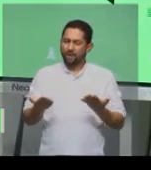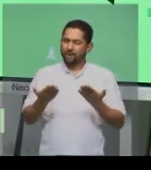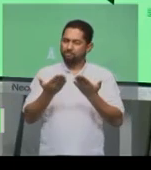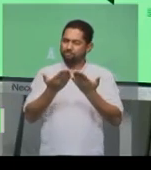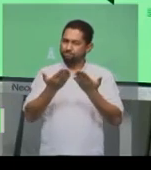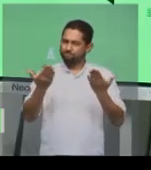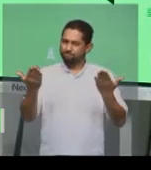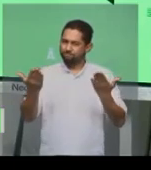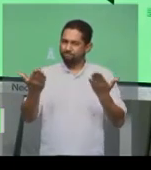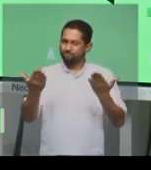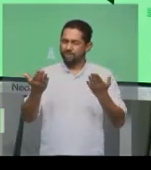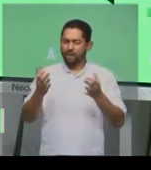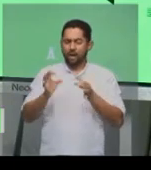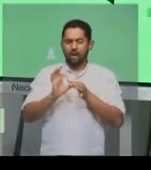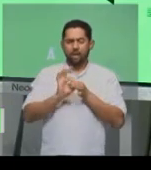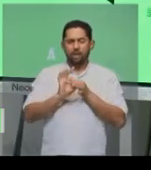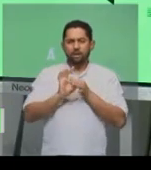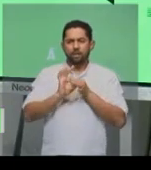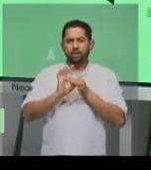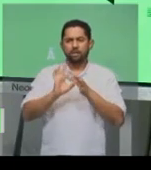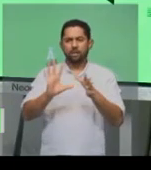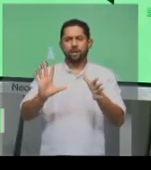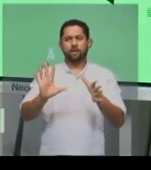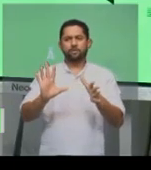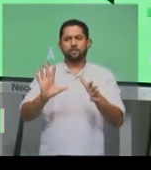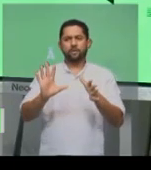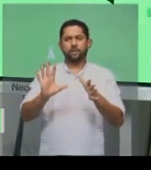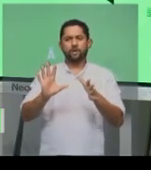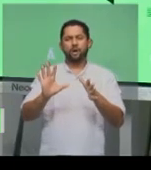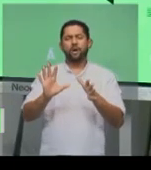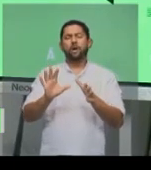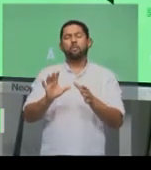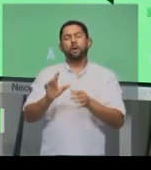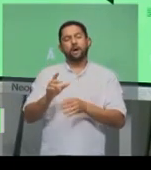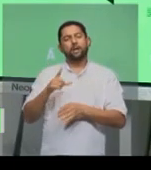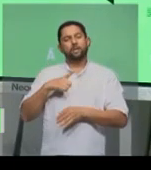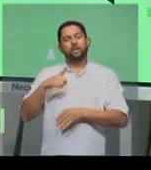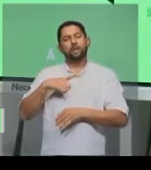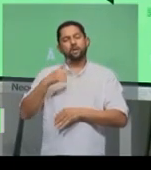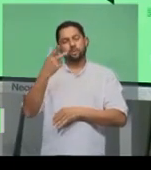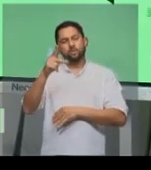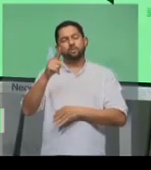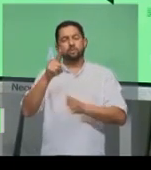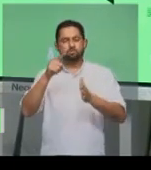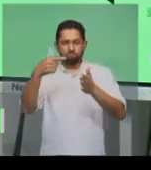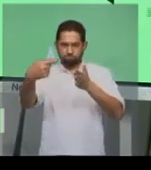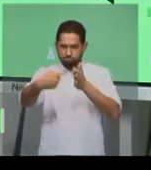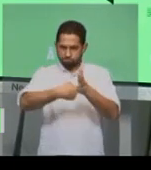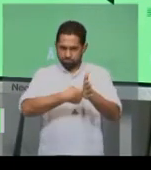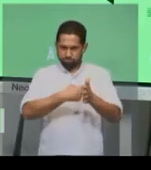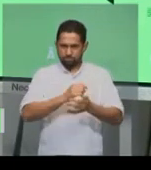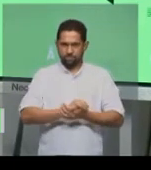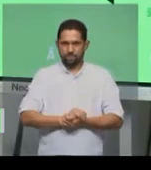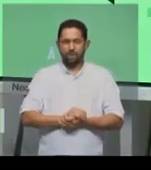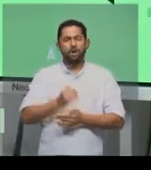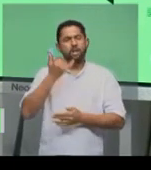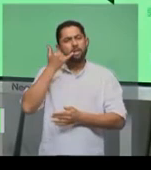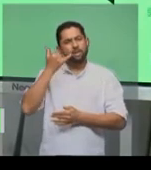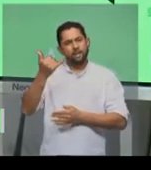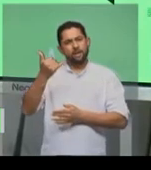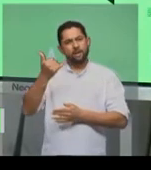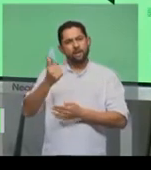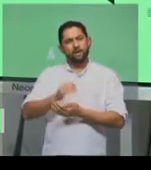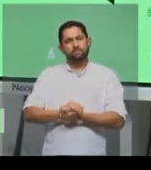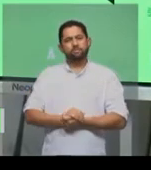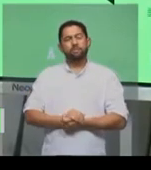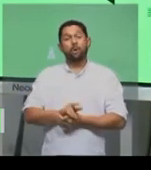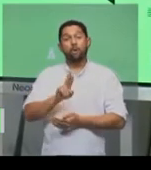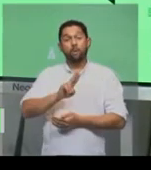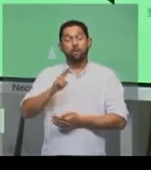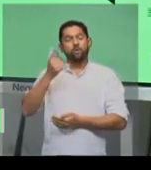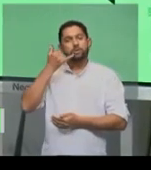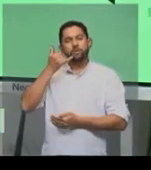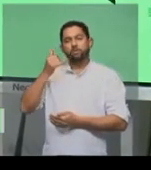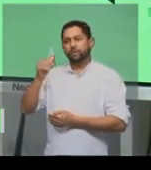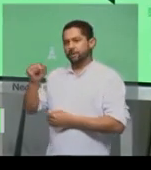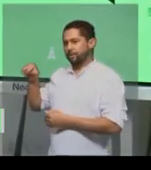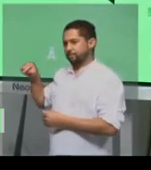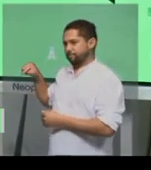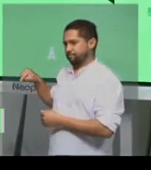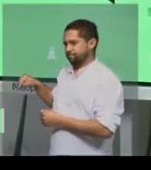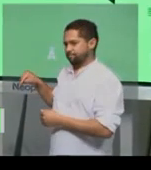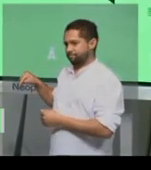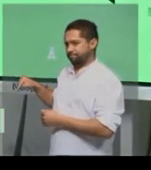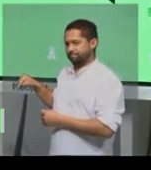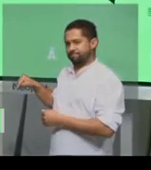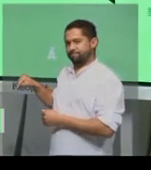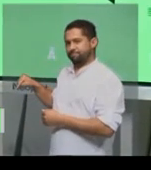nossos canais de comunicação já estão abertos para receber a sua pergunta. Ligue para a gente no telefone fixo 31